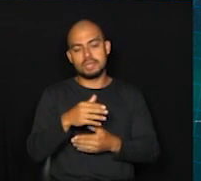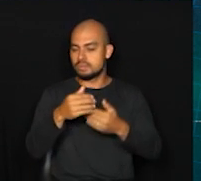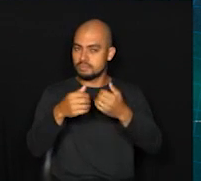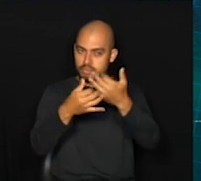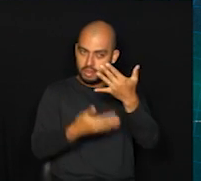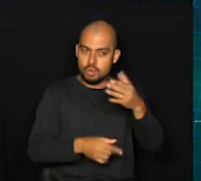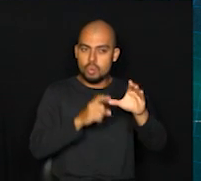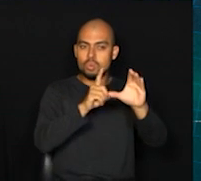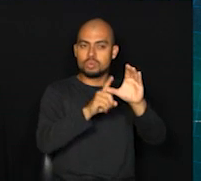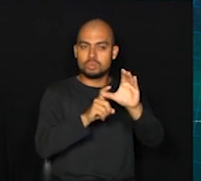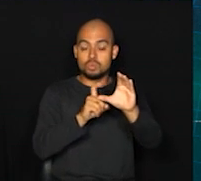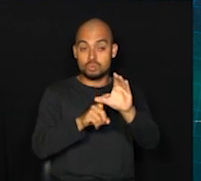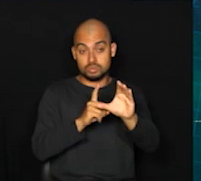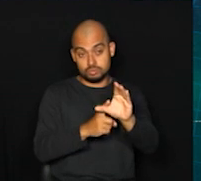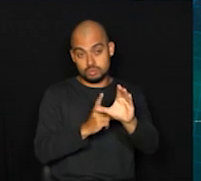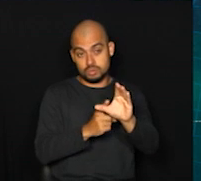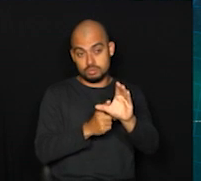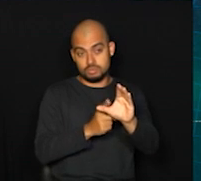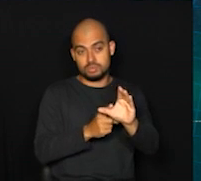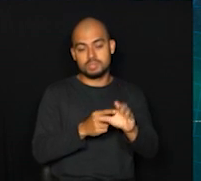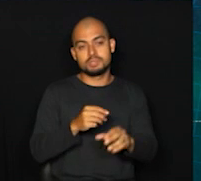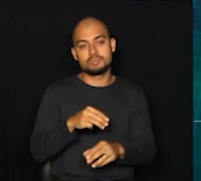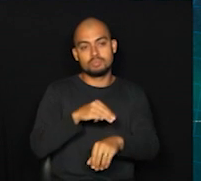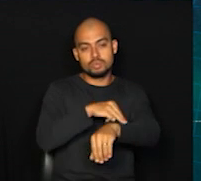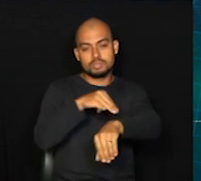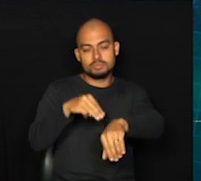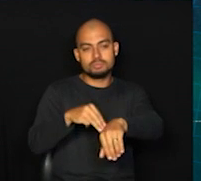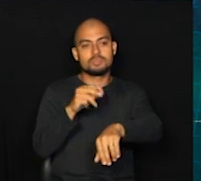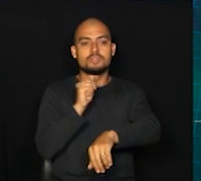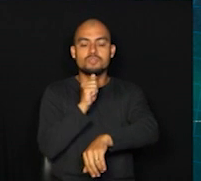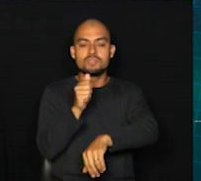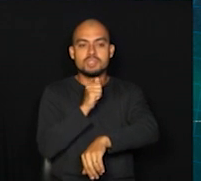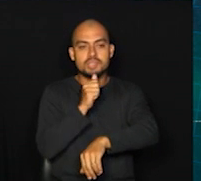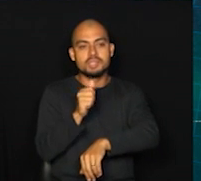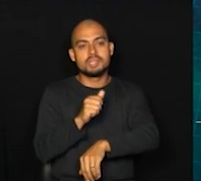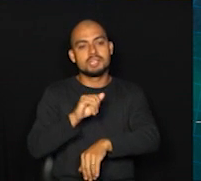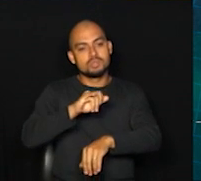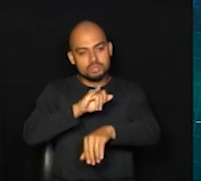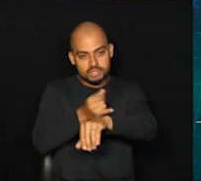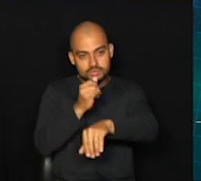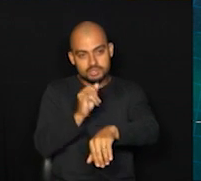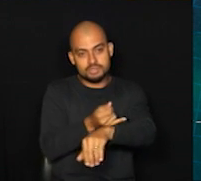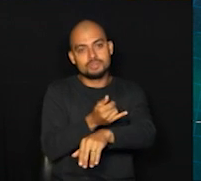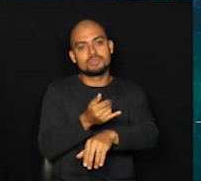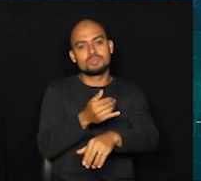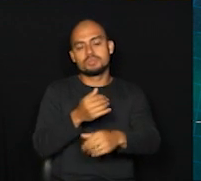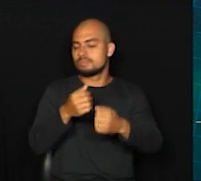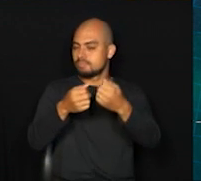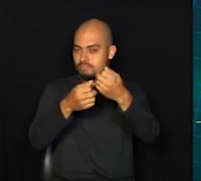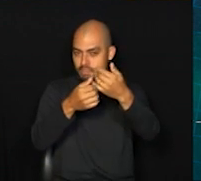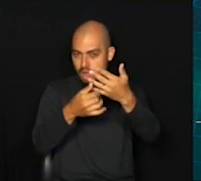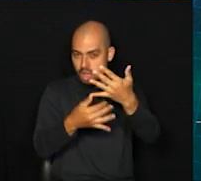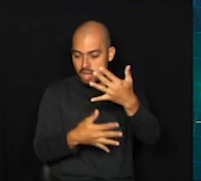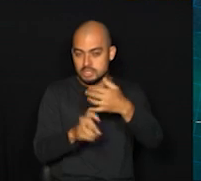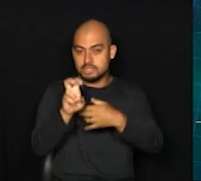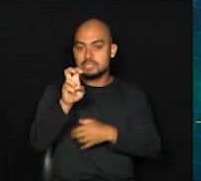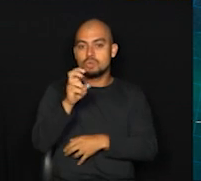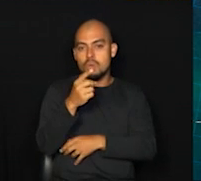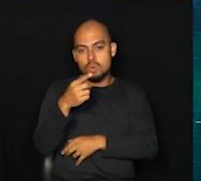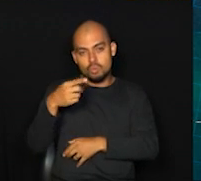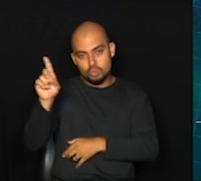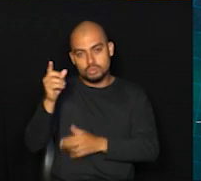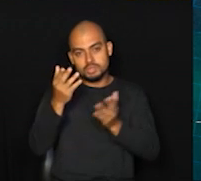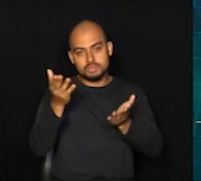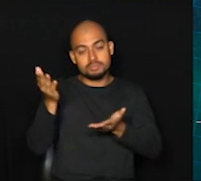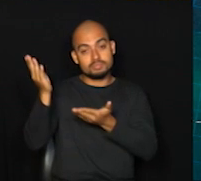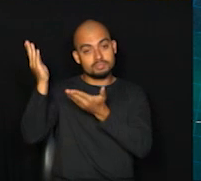de Cosmópolis, Montemor, Vinhedo, Itatiba, Jaguariúna, Arthur, Nogueira. E as cinco últimas, Engenheiro Coelho,